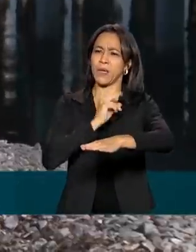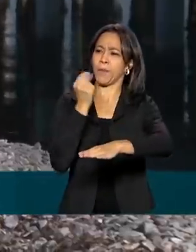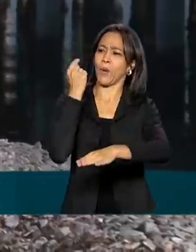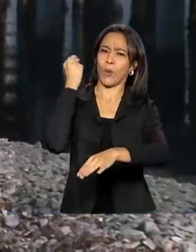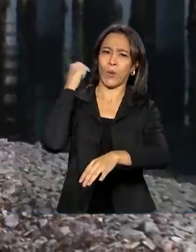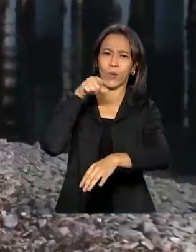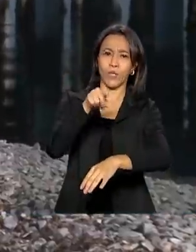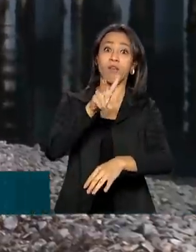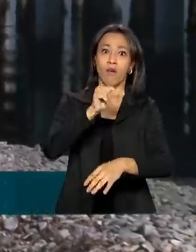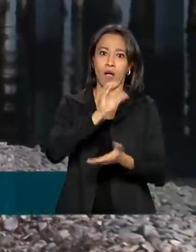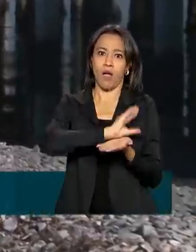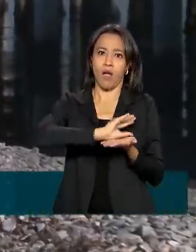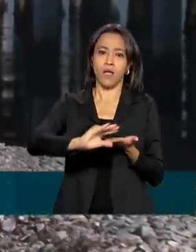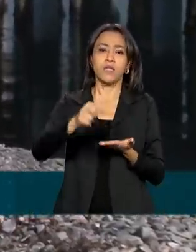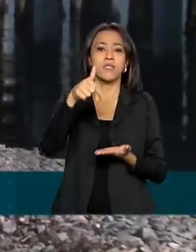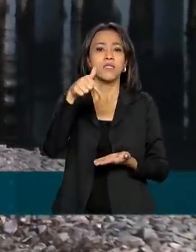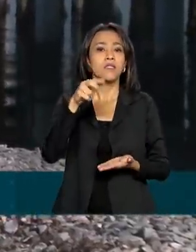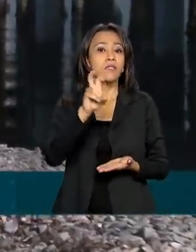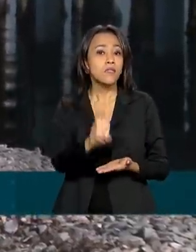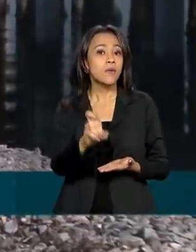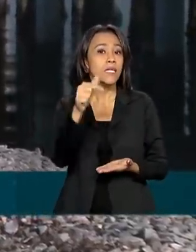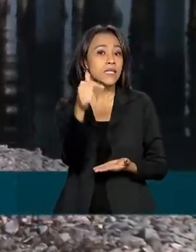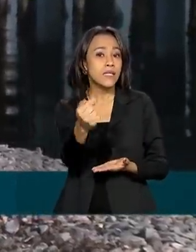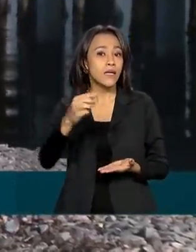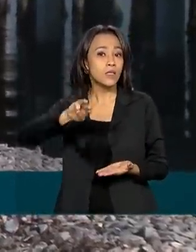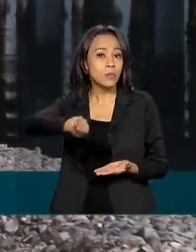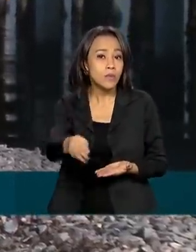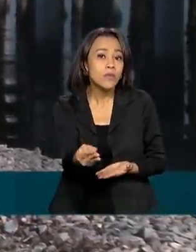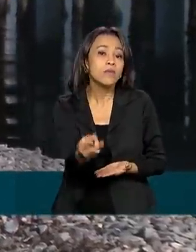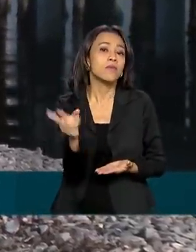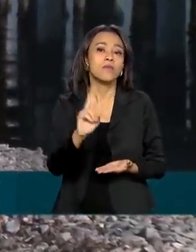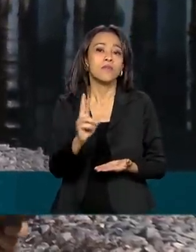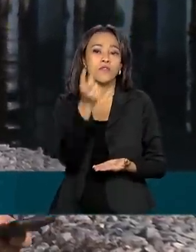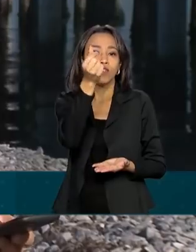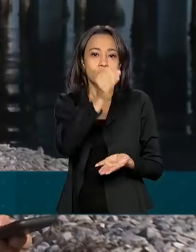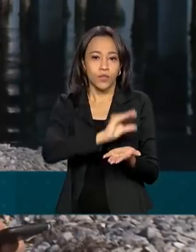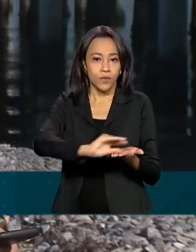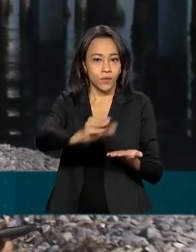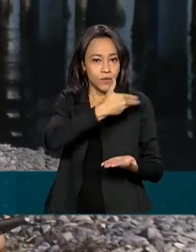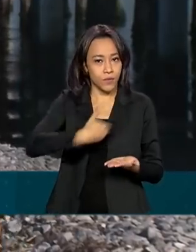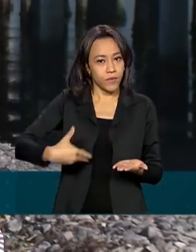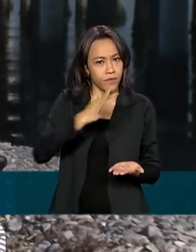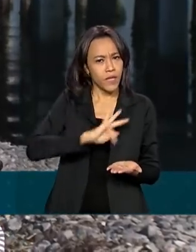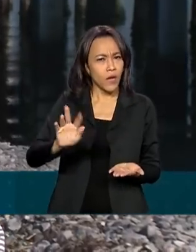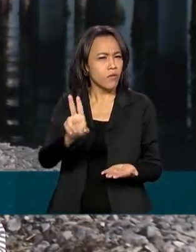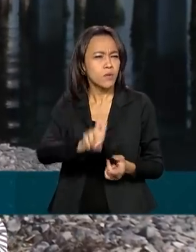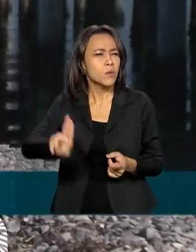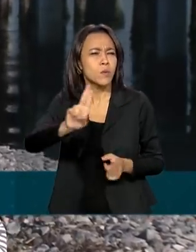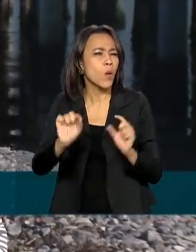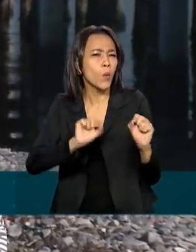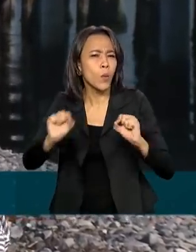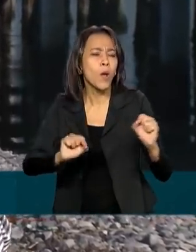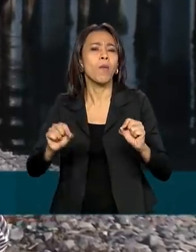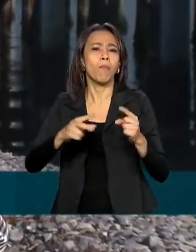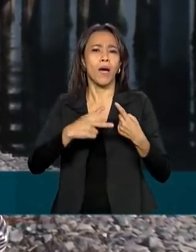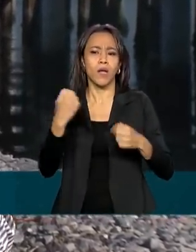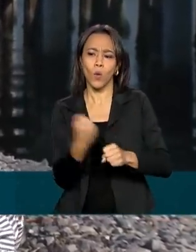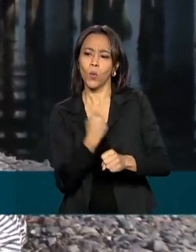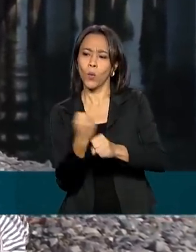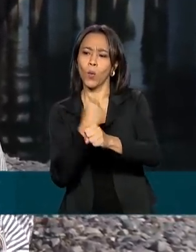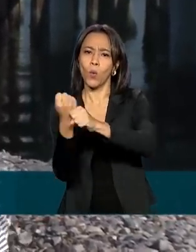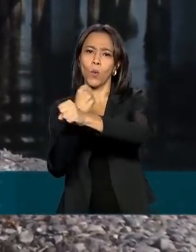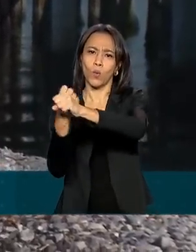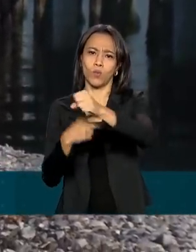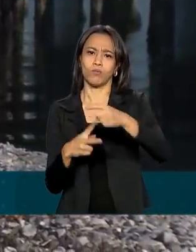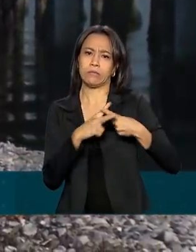vai receber R$ 57 milhões em investimentos do governo federal. O recurso será usado para a reconstrução da estrutura.